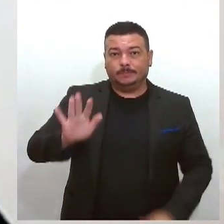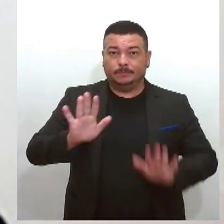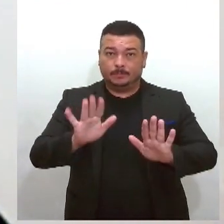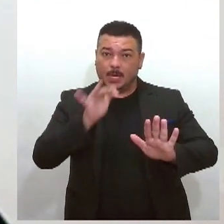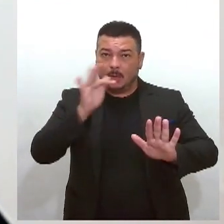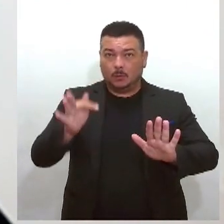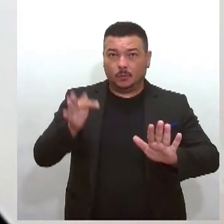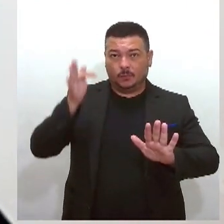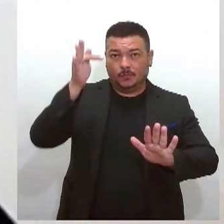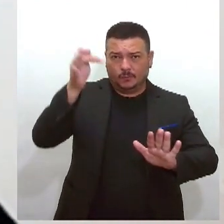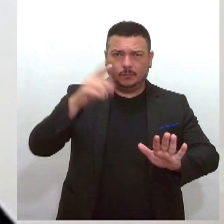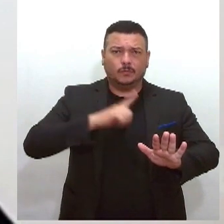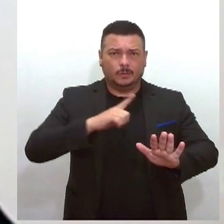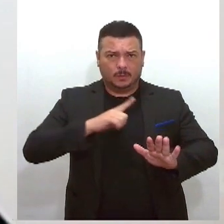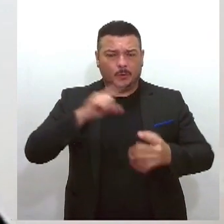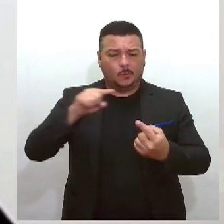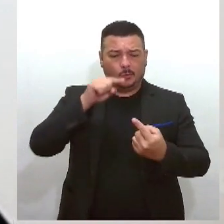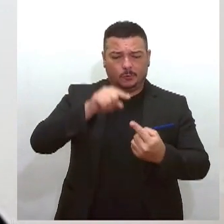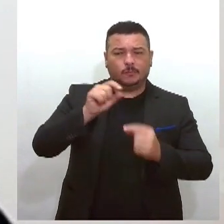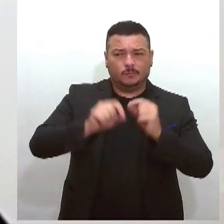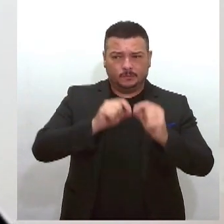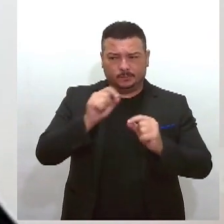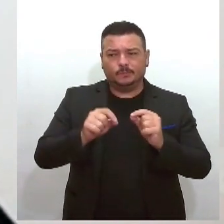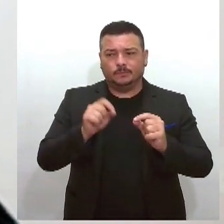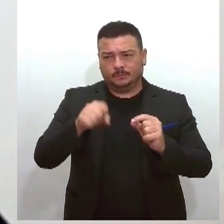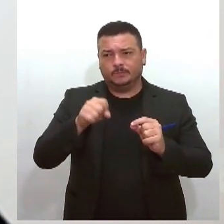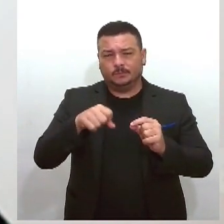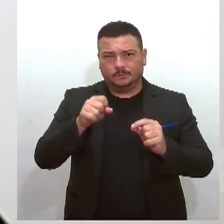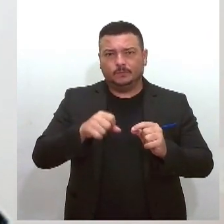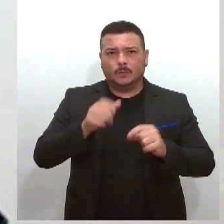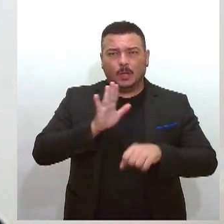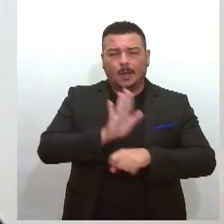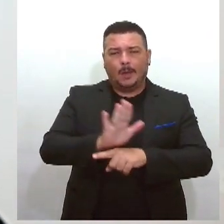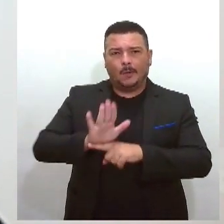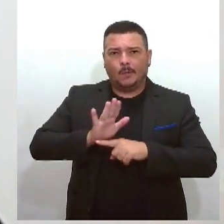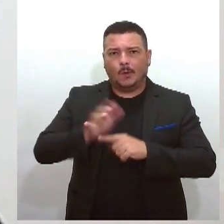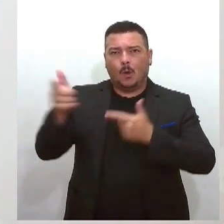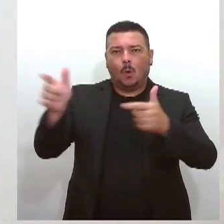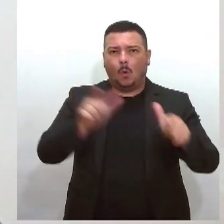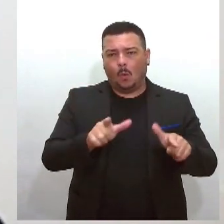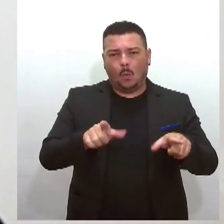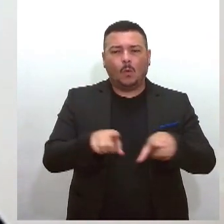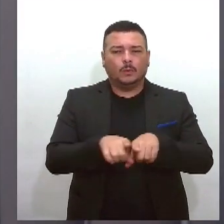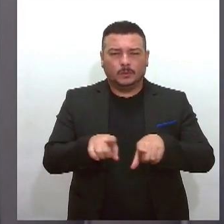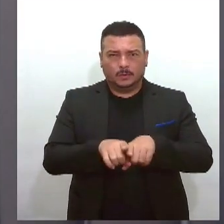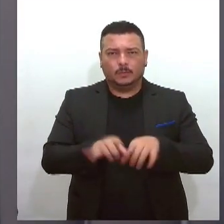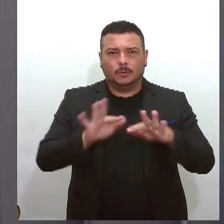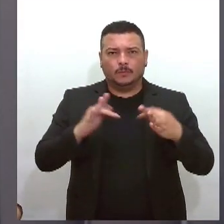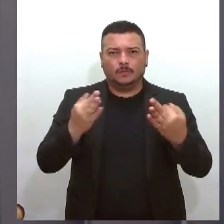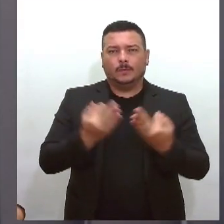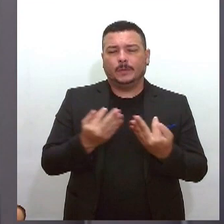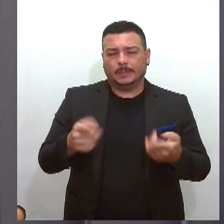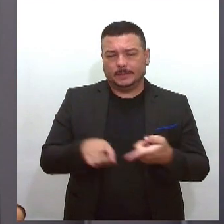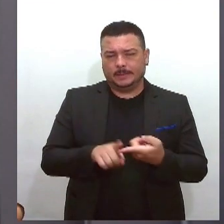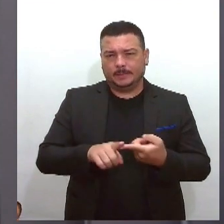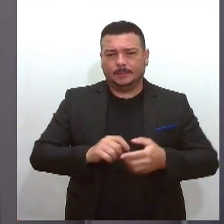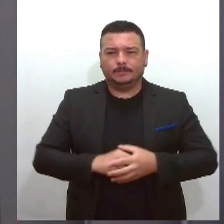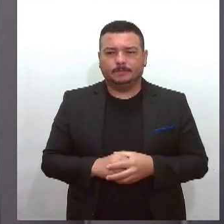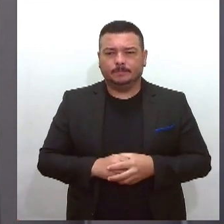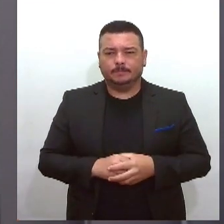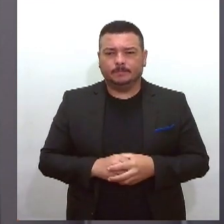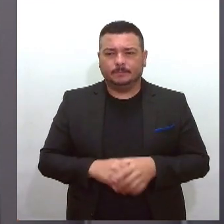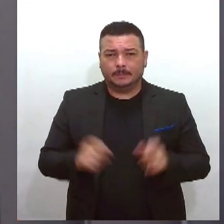sim a pretensão de poder beneficiar mais municípios e mais famílias também. Ô, Camila, ainda dá tempo de fazer esse